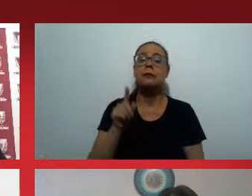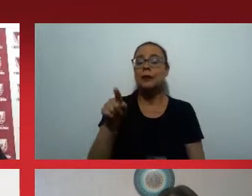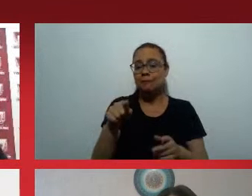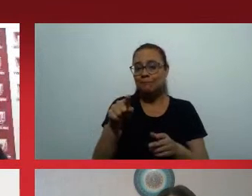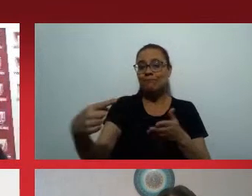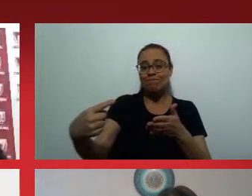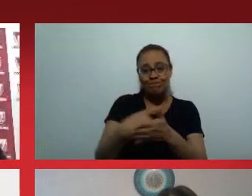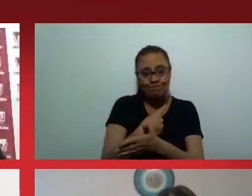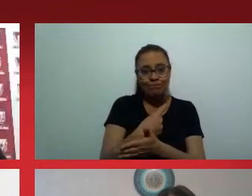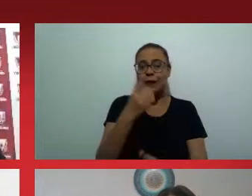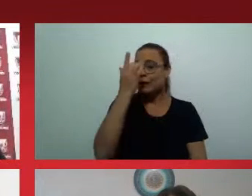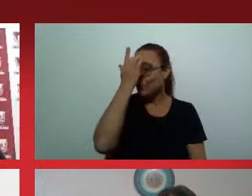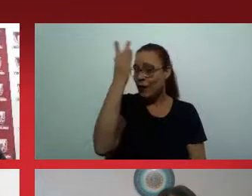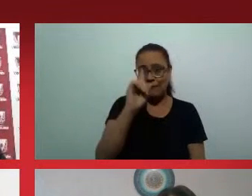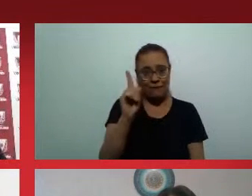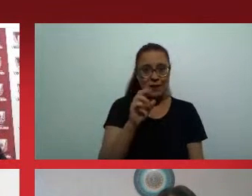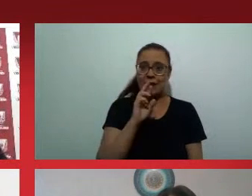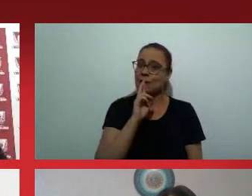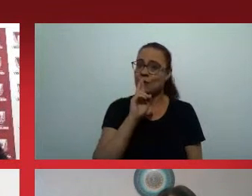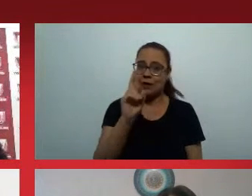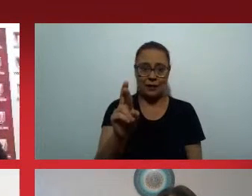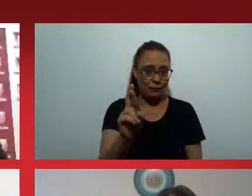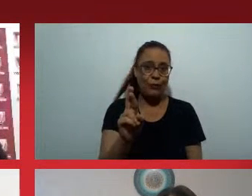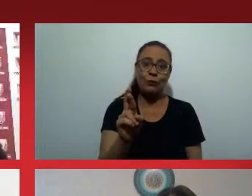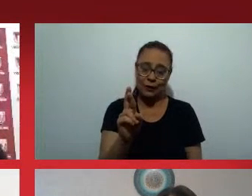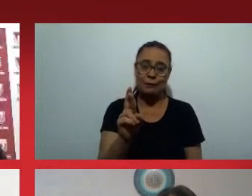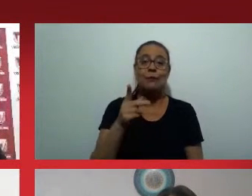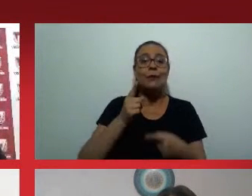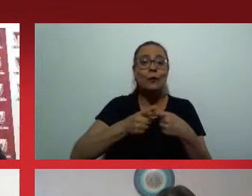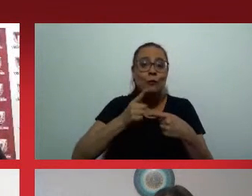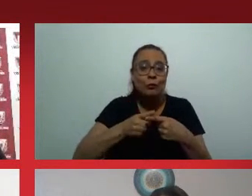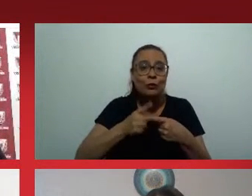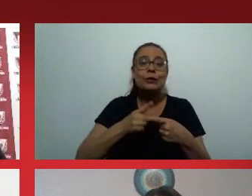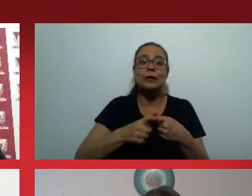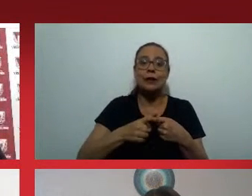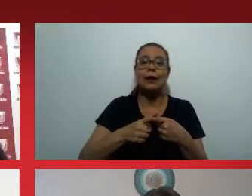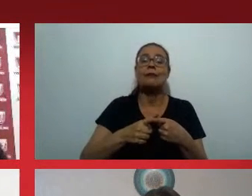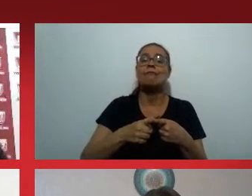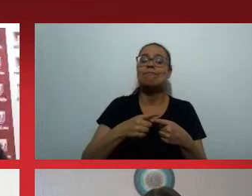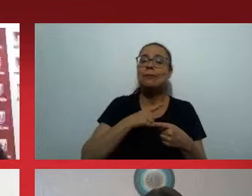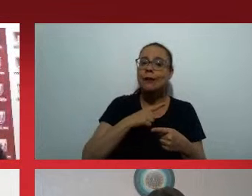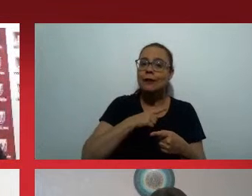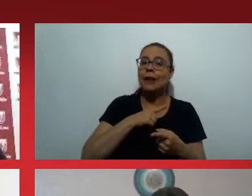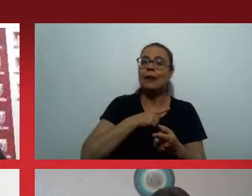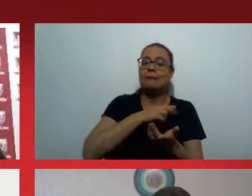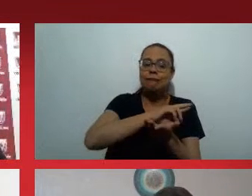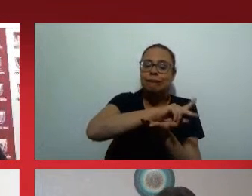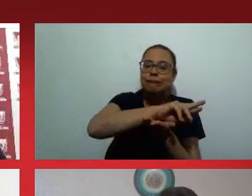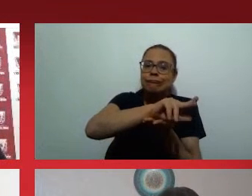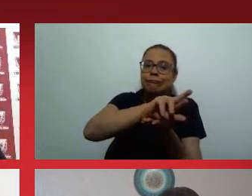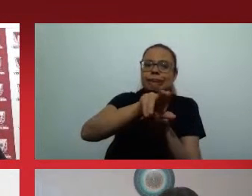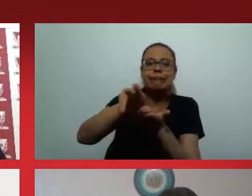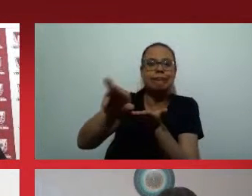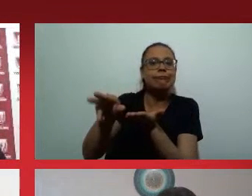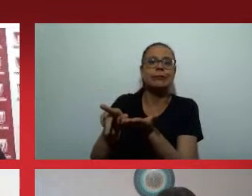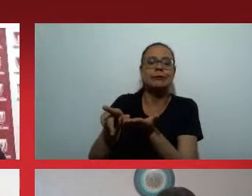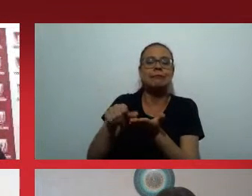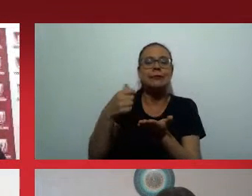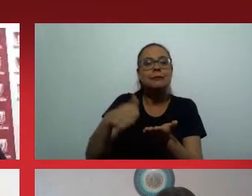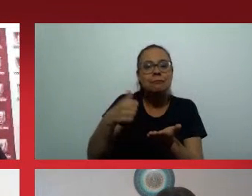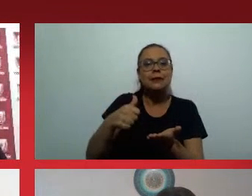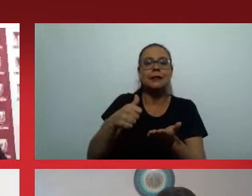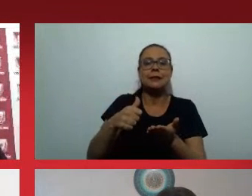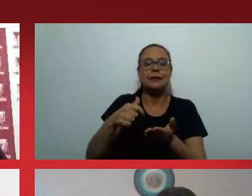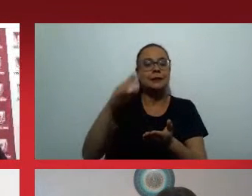a questão não é uma questão simples, né? De ser respondida, uma vez que ela envolve uma análise um pouco mais